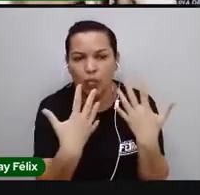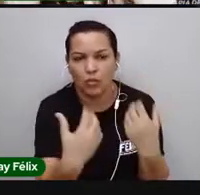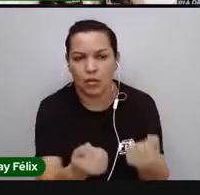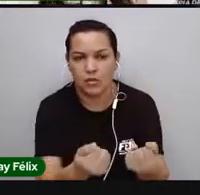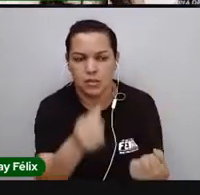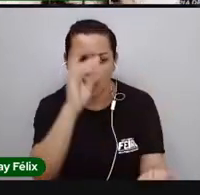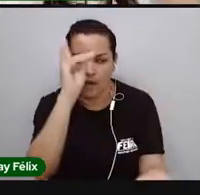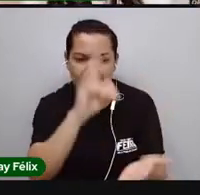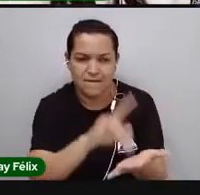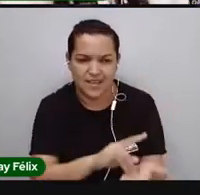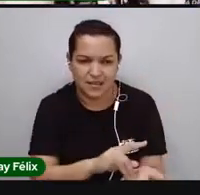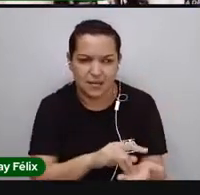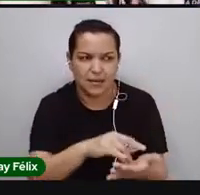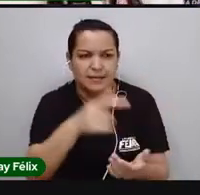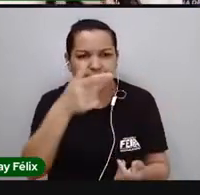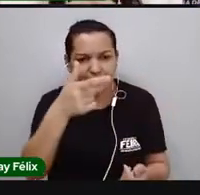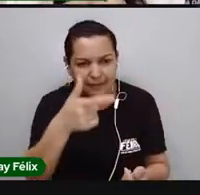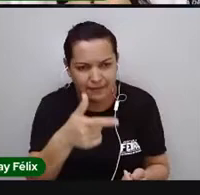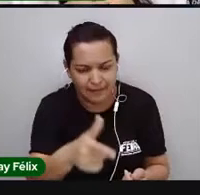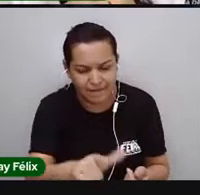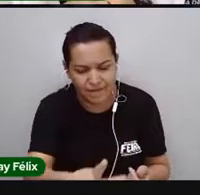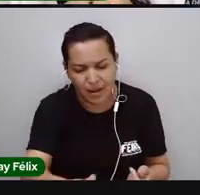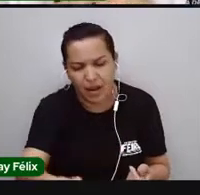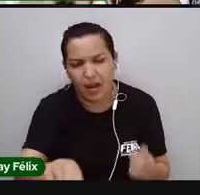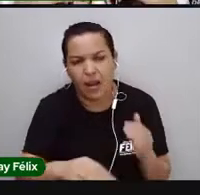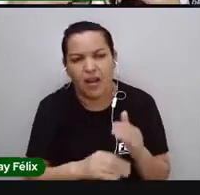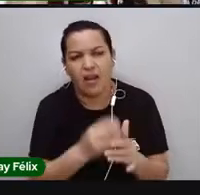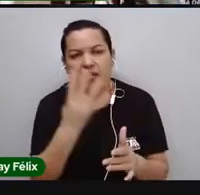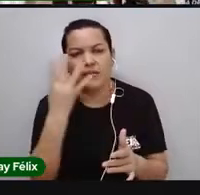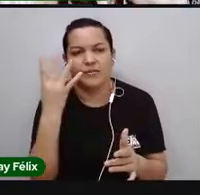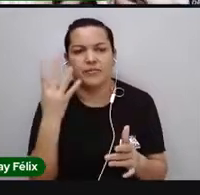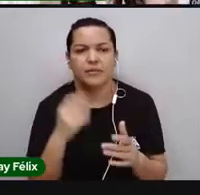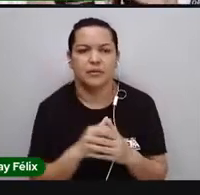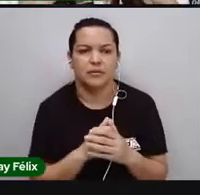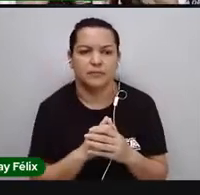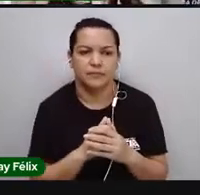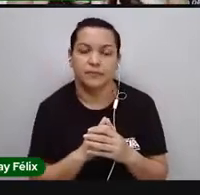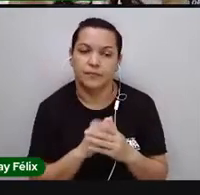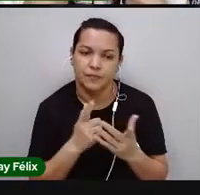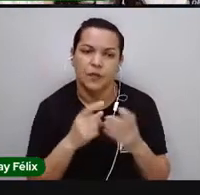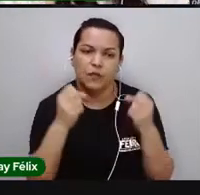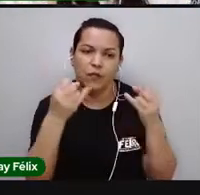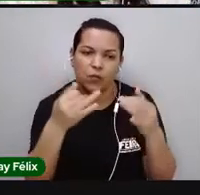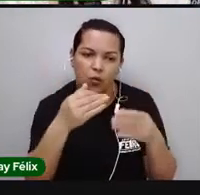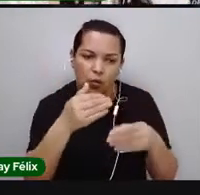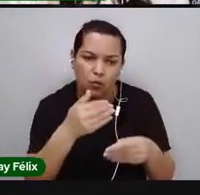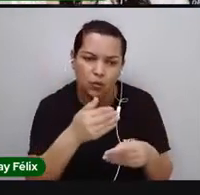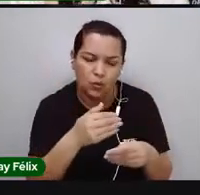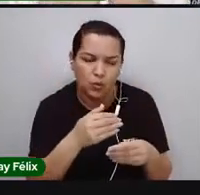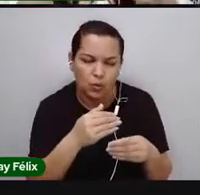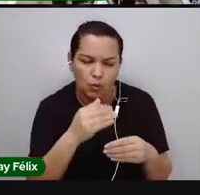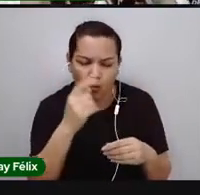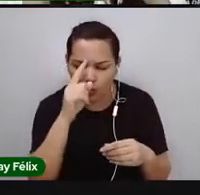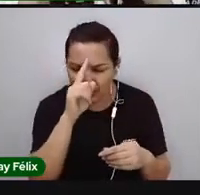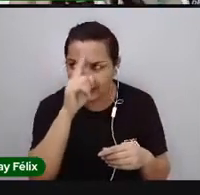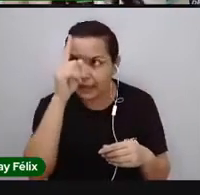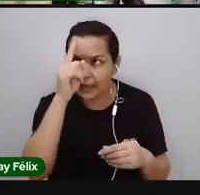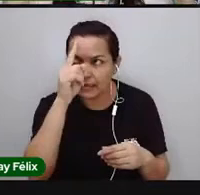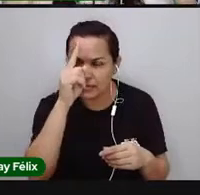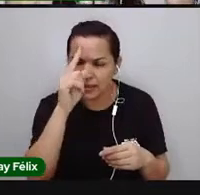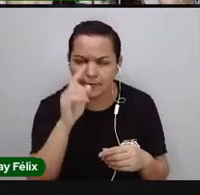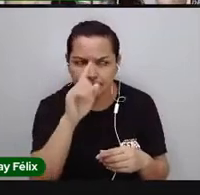repetida pelos nossos colegas. Então, eu vou e construo uma ideia e